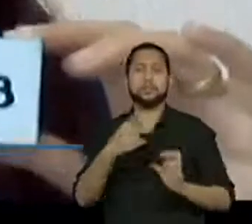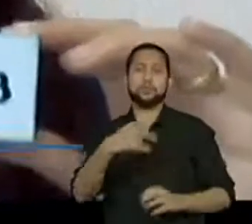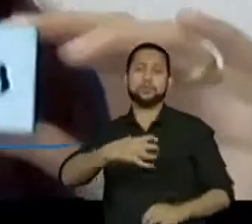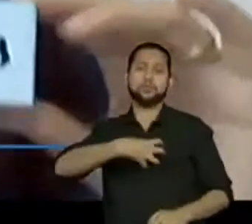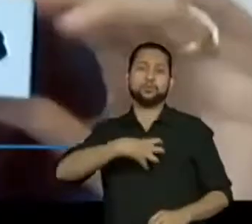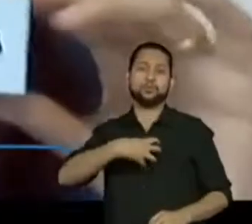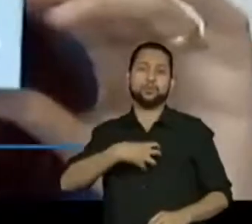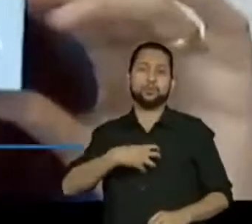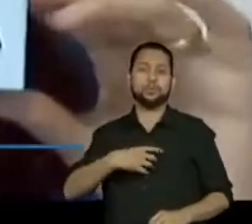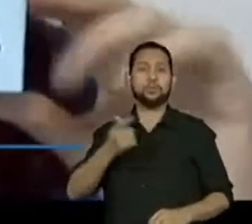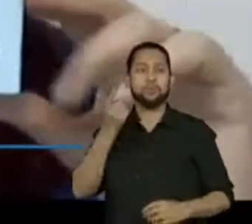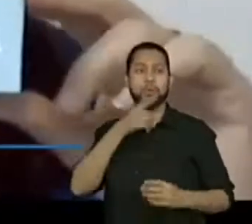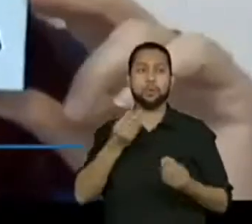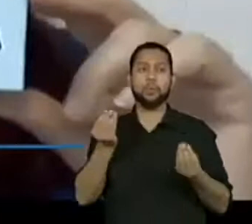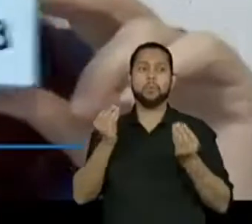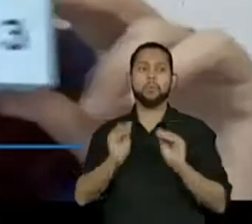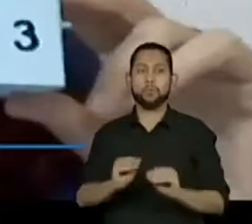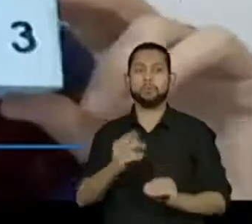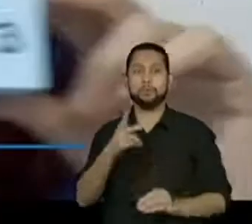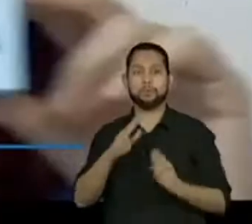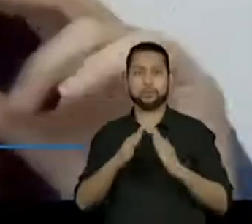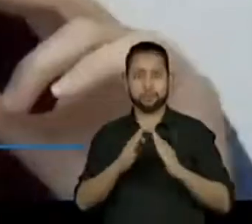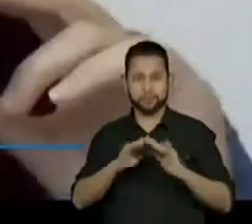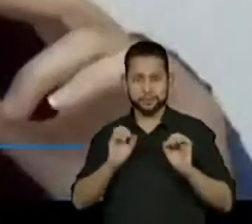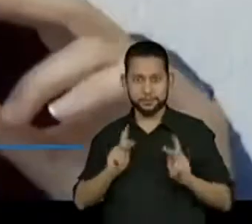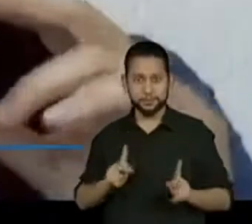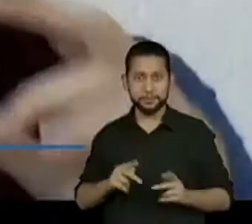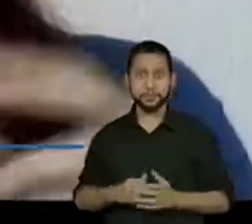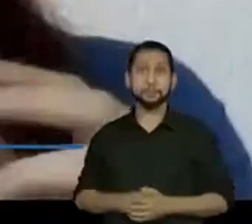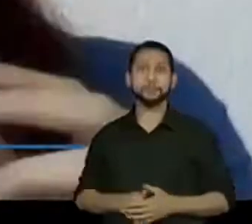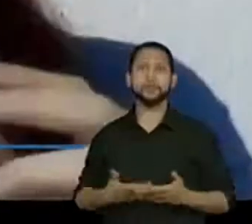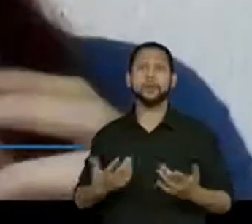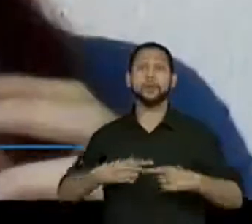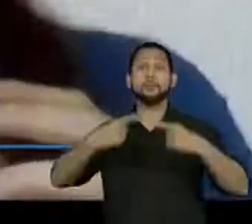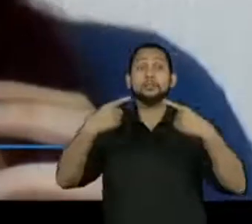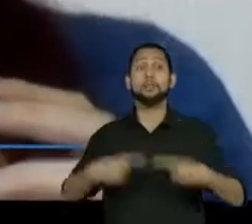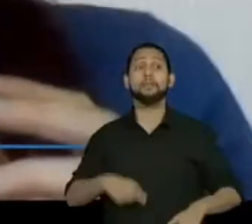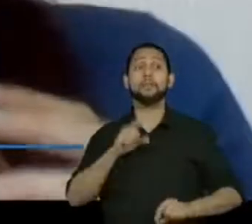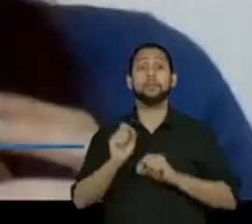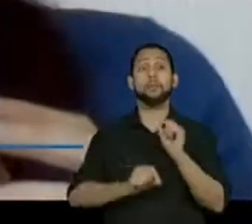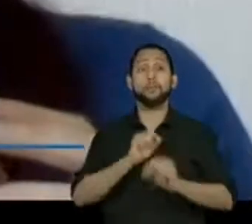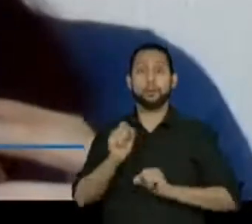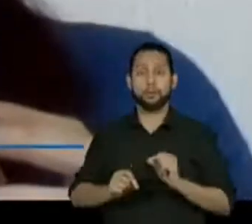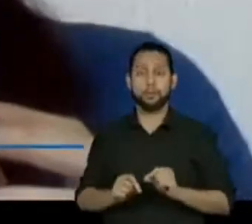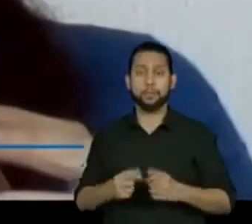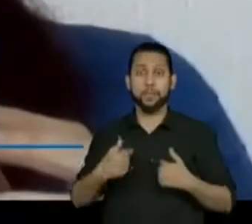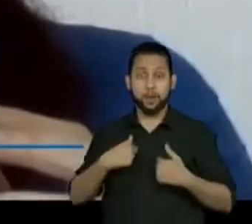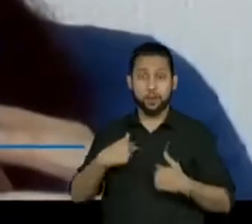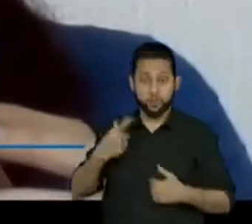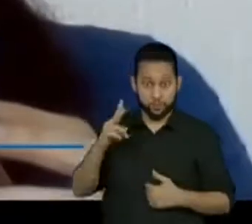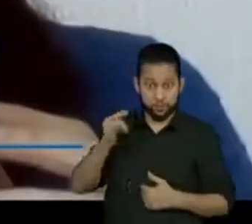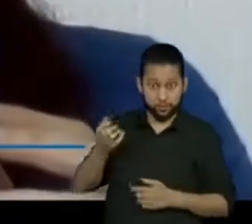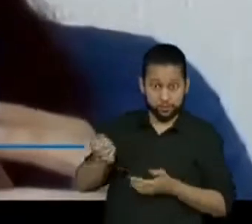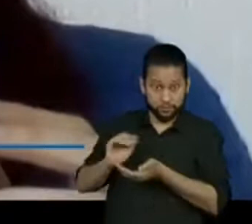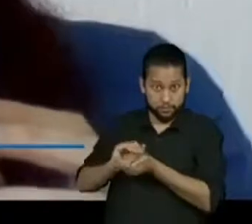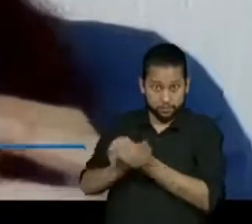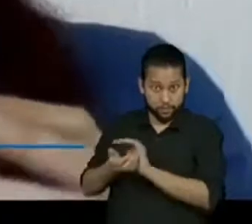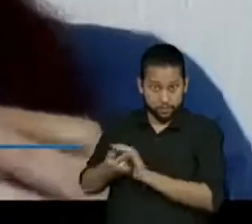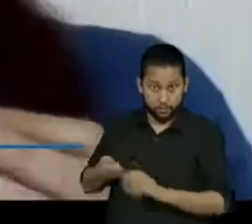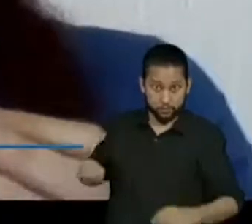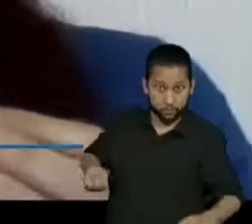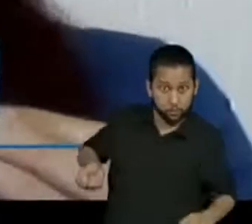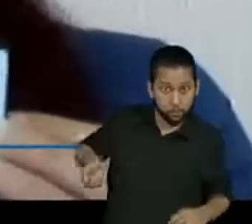construa um cubo desse na sua casa. Então, o desafio agora vai ser o seguinte. Eu vou jogar esse dado aqui